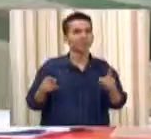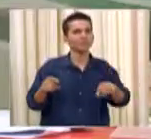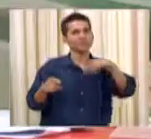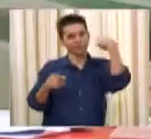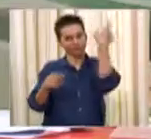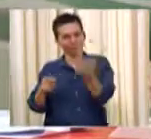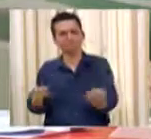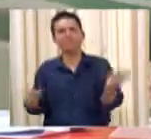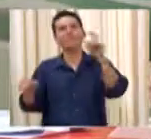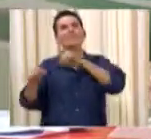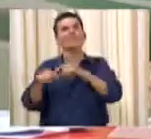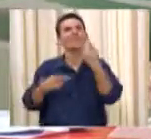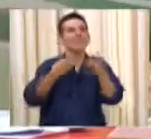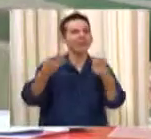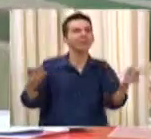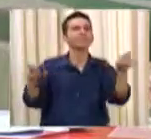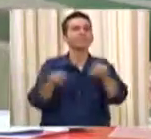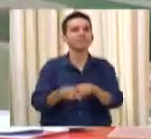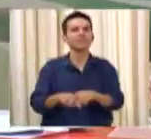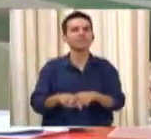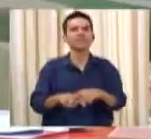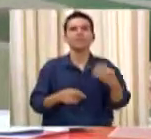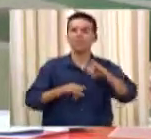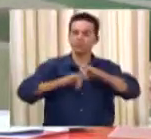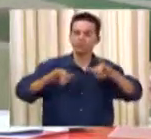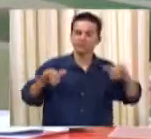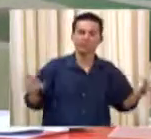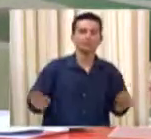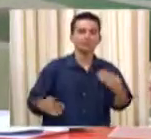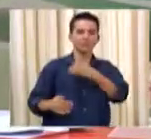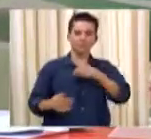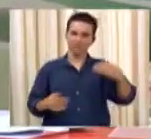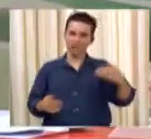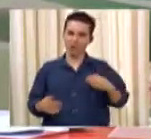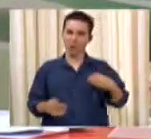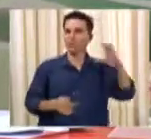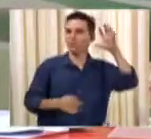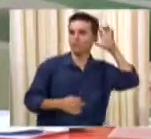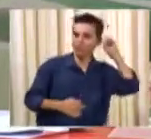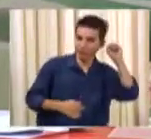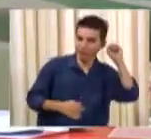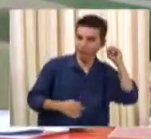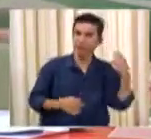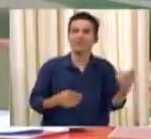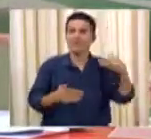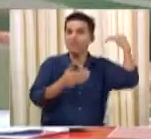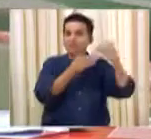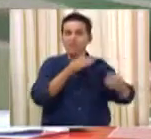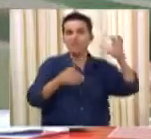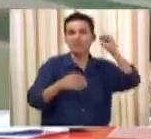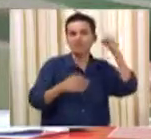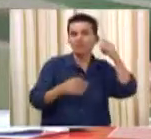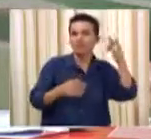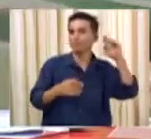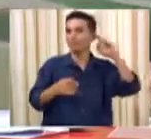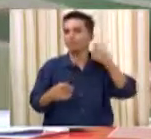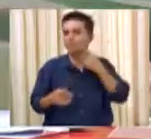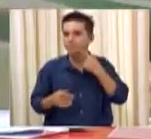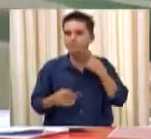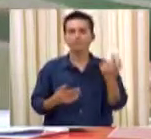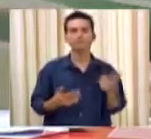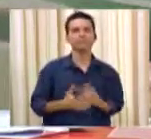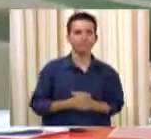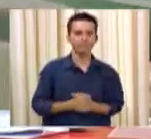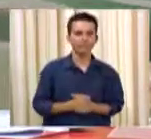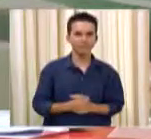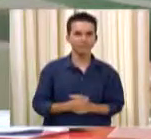Estamos, então, conversando sobre saúde auditiva e perda auditiva. E no próximo bloco, vamos responder as perguntas que chegaram de casa e outras questões.